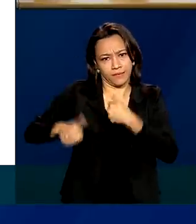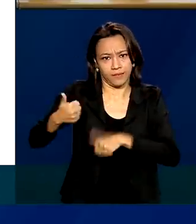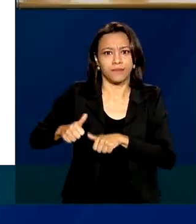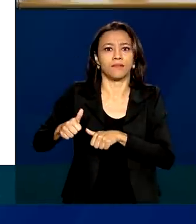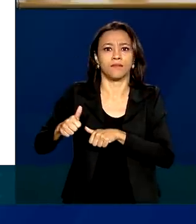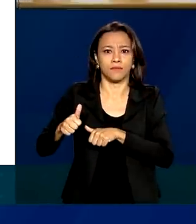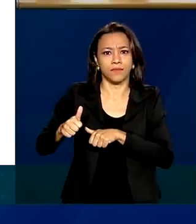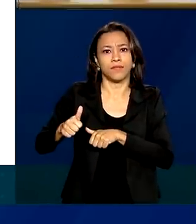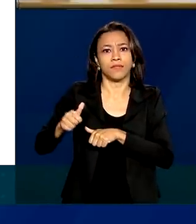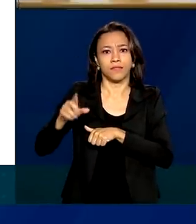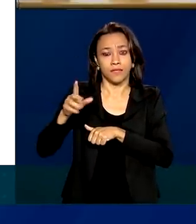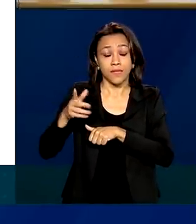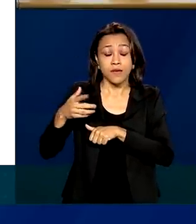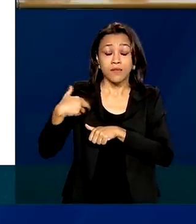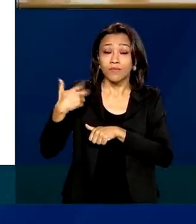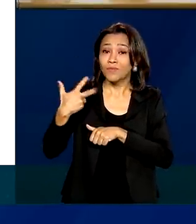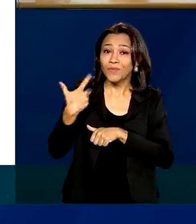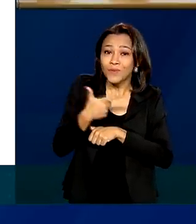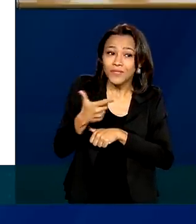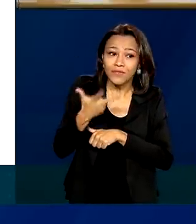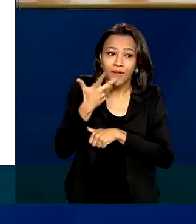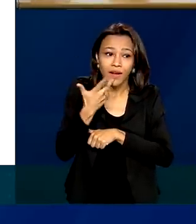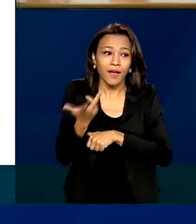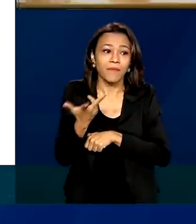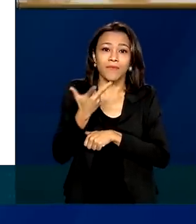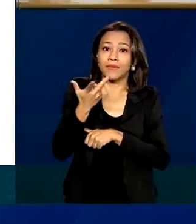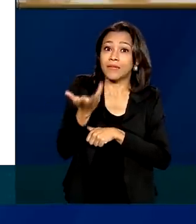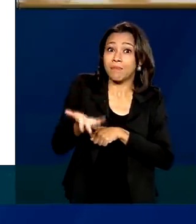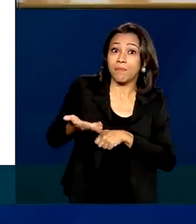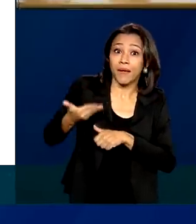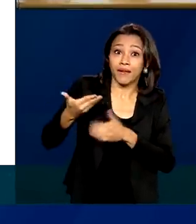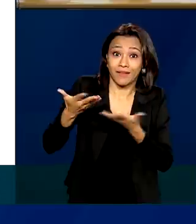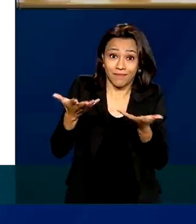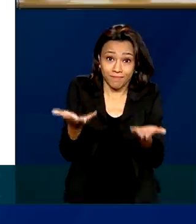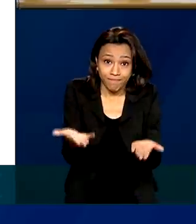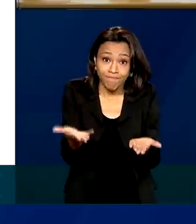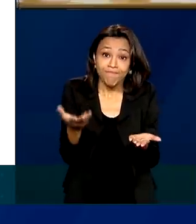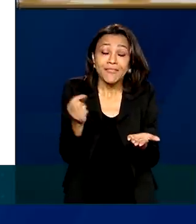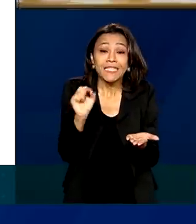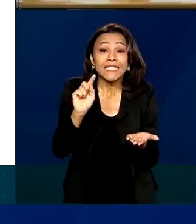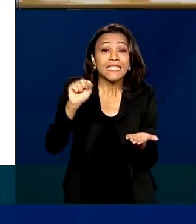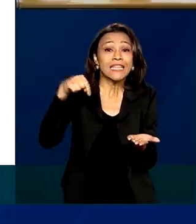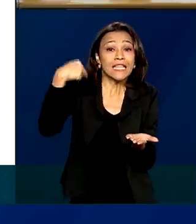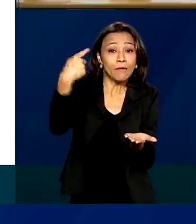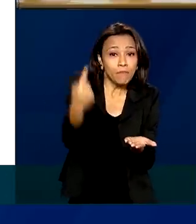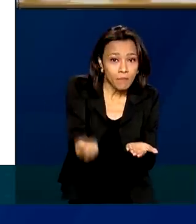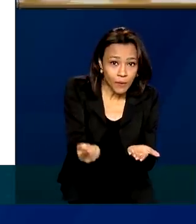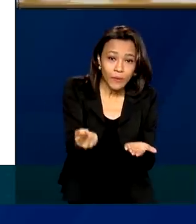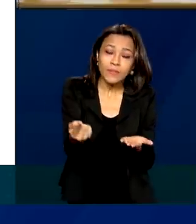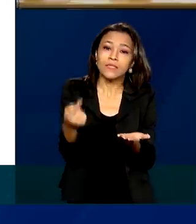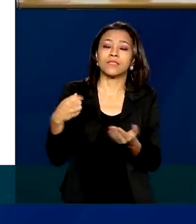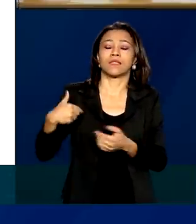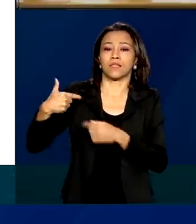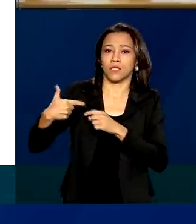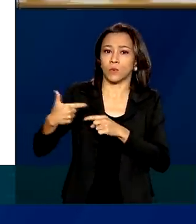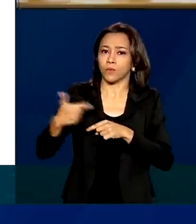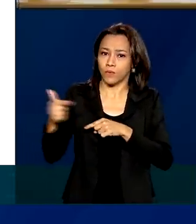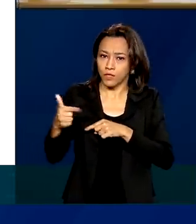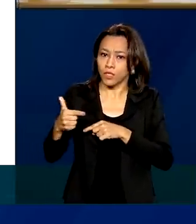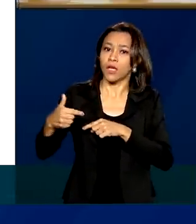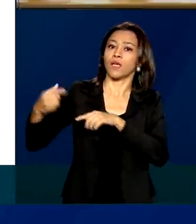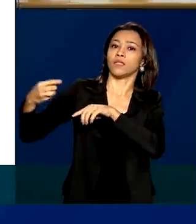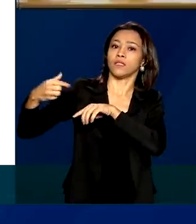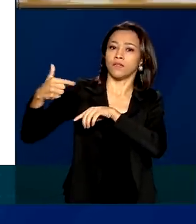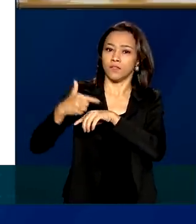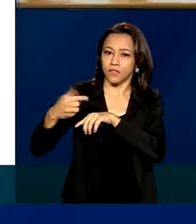mantínhamos como se falávamos, como se estivéssemos num platô. E desde a semana 30ª que